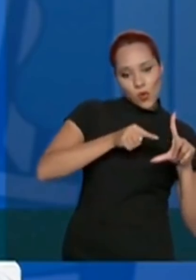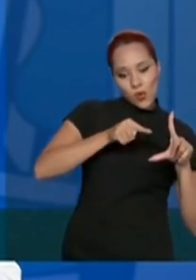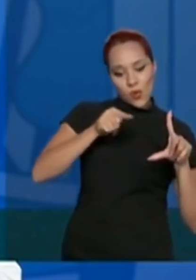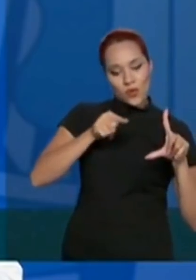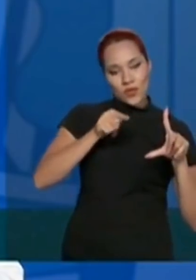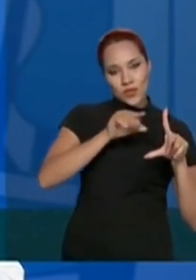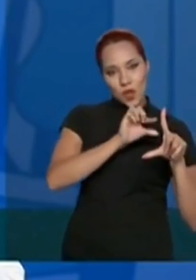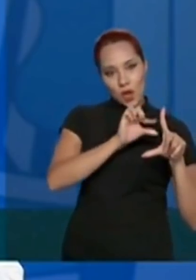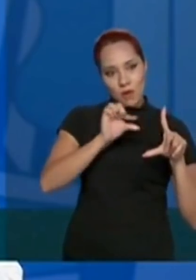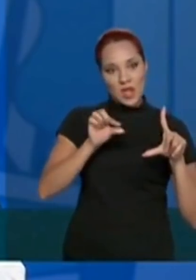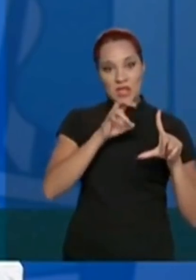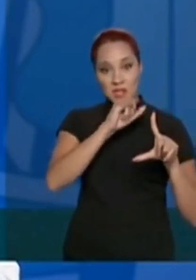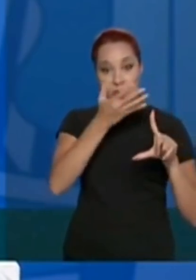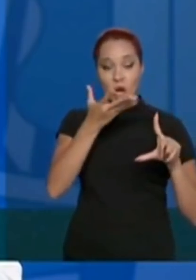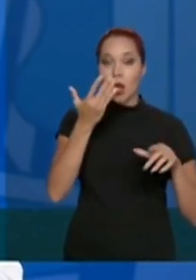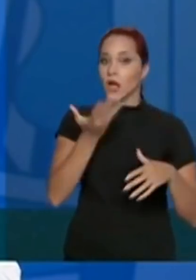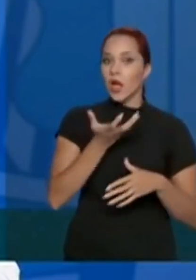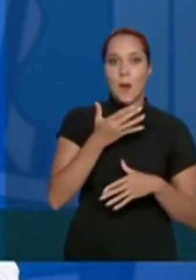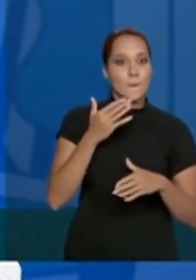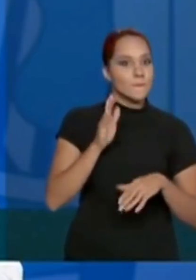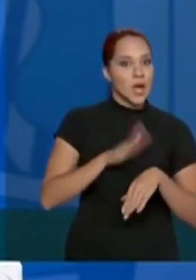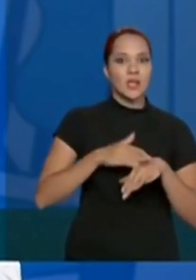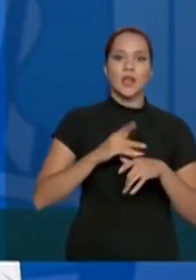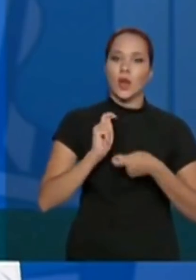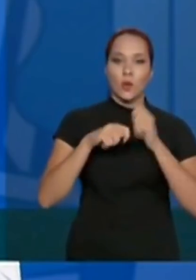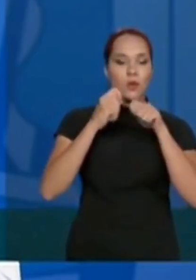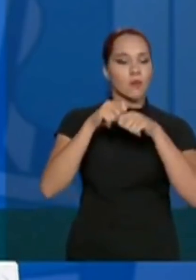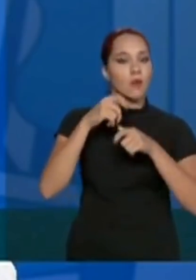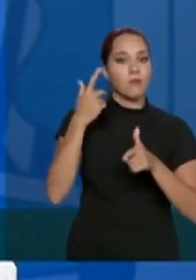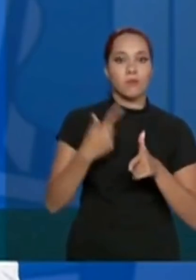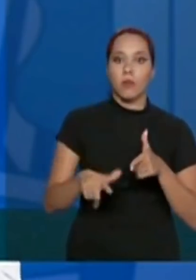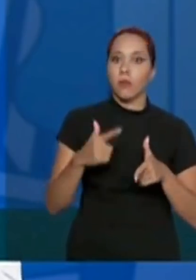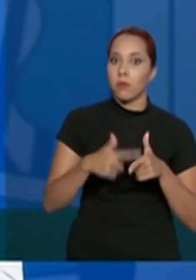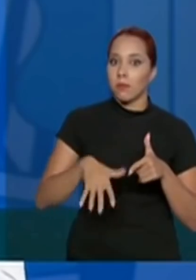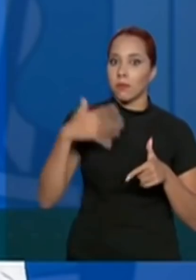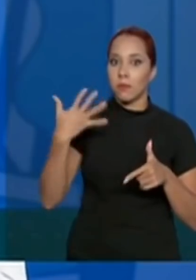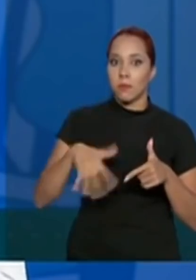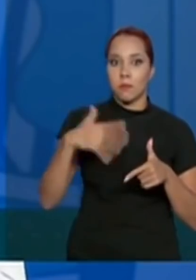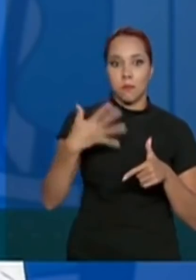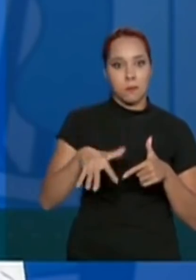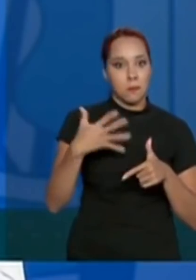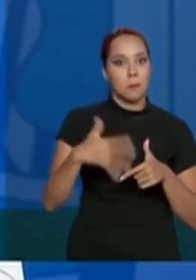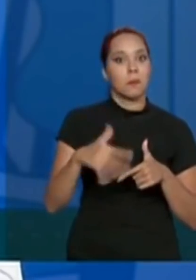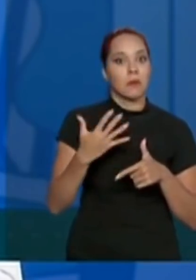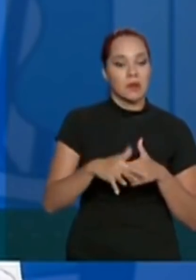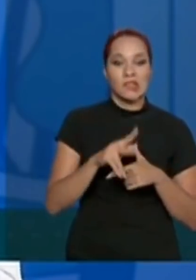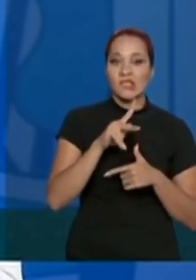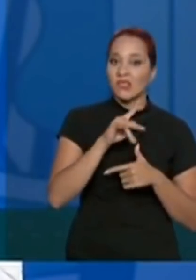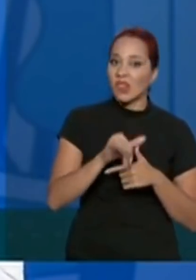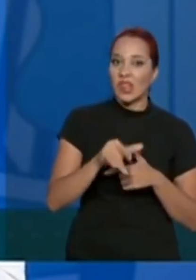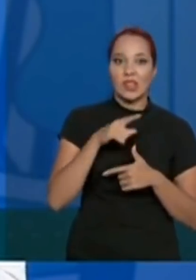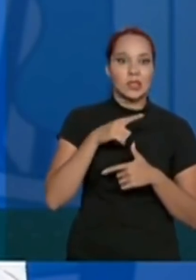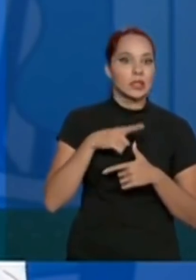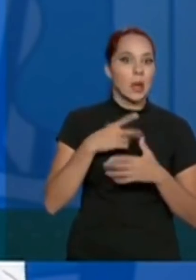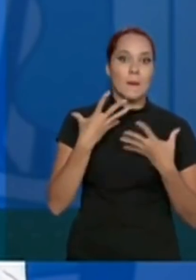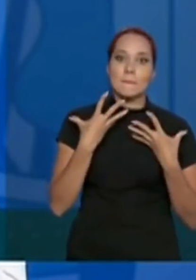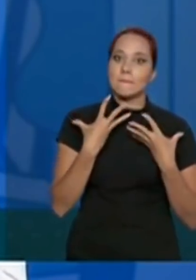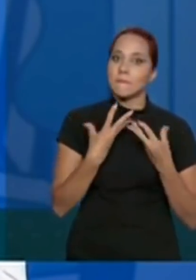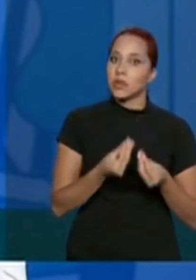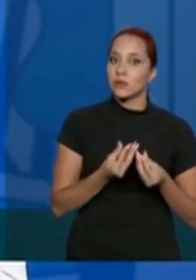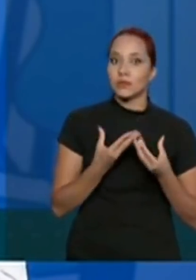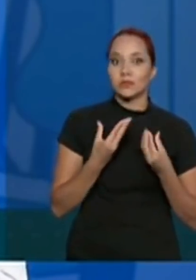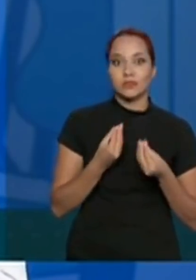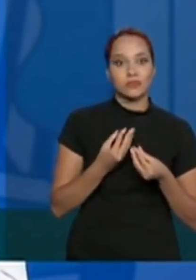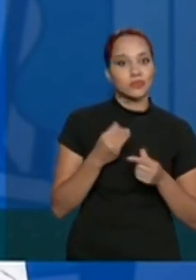Se agora queremos acelerar, a economia é um problemaço, um problemaço que vai consumir muito